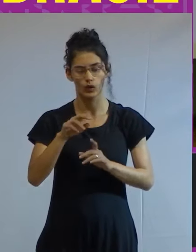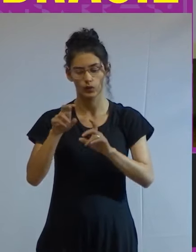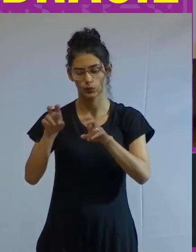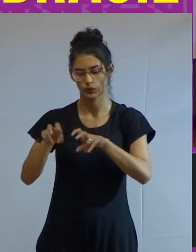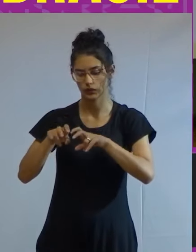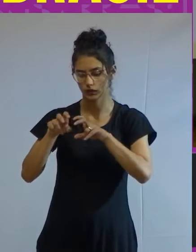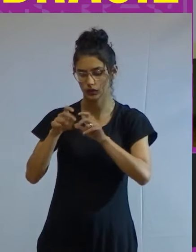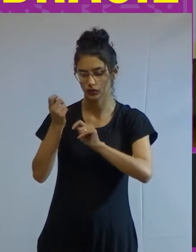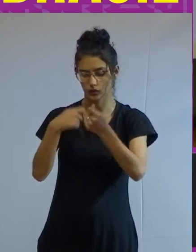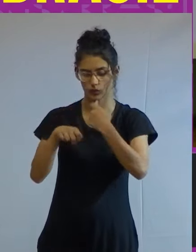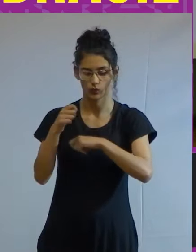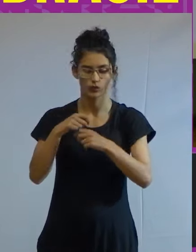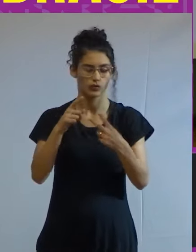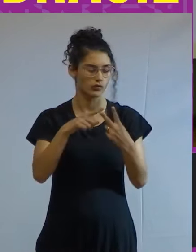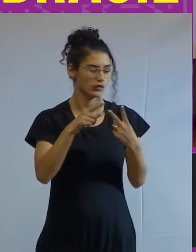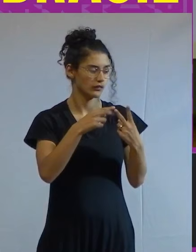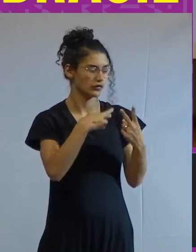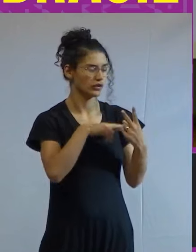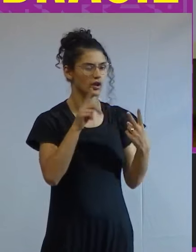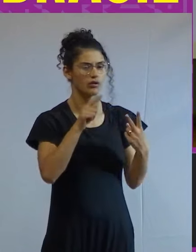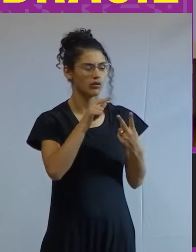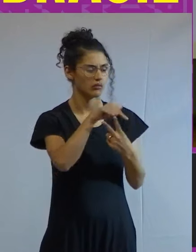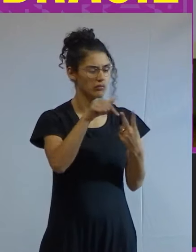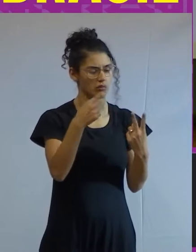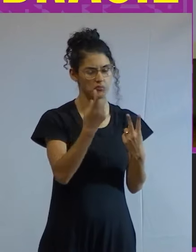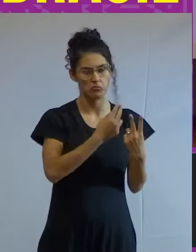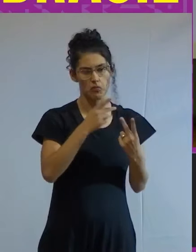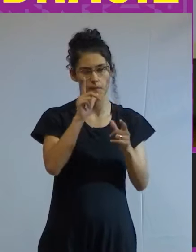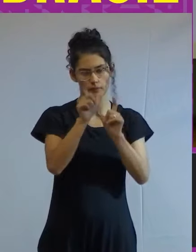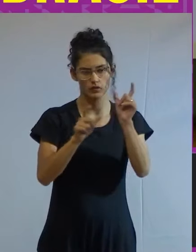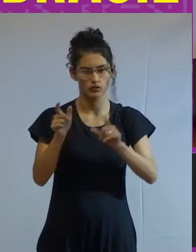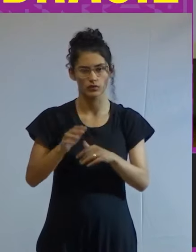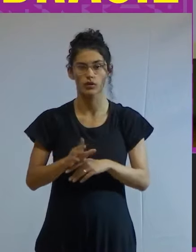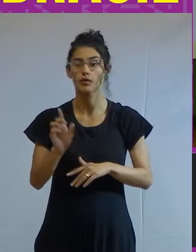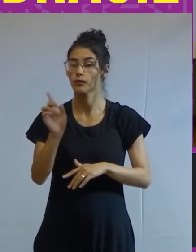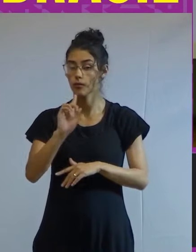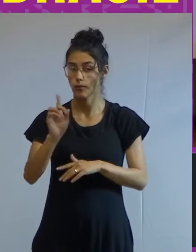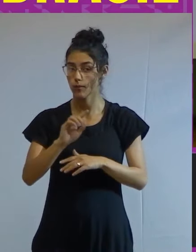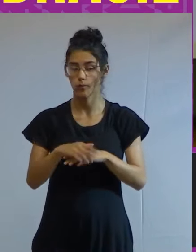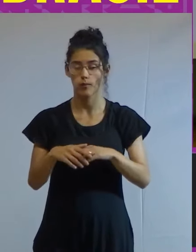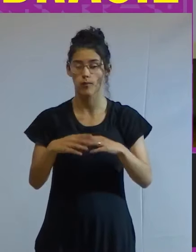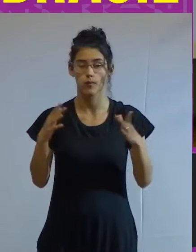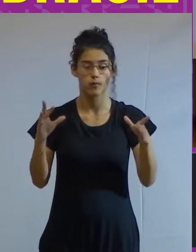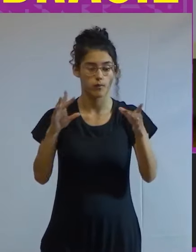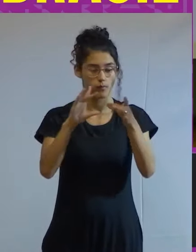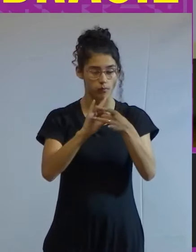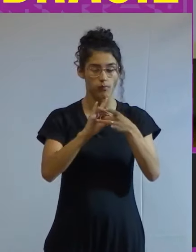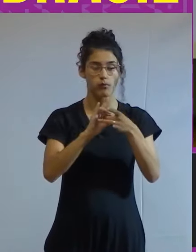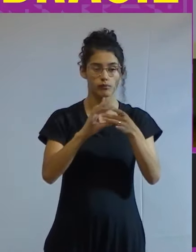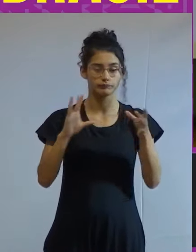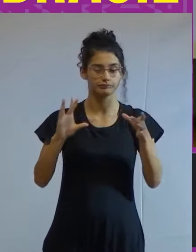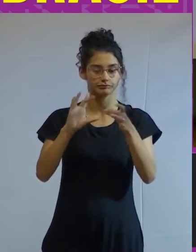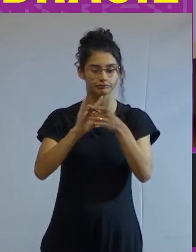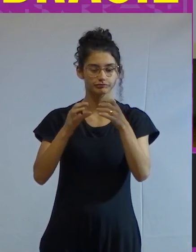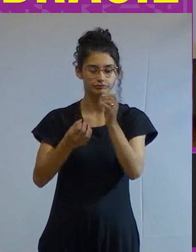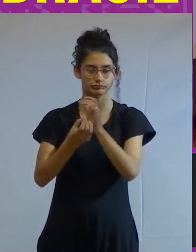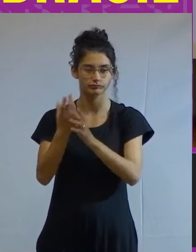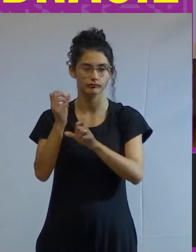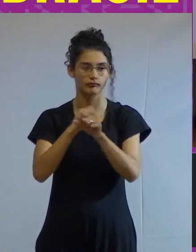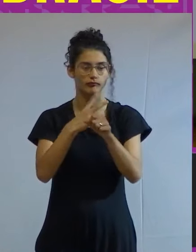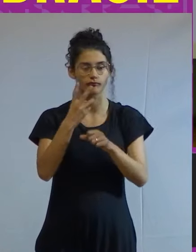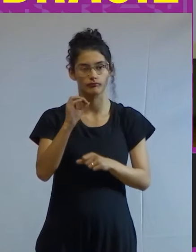evangélicas não se superpõem não são as mesmas pessoas não justamente eles estão em aliança foi essa aliança que surgiu em